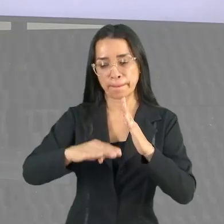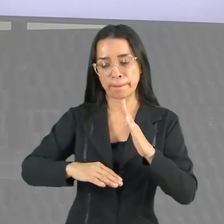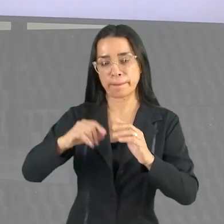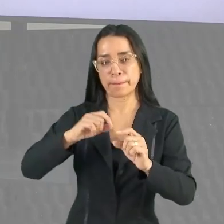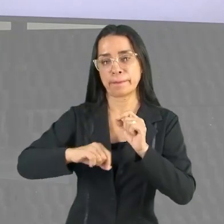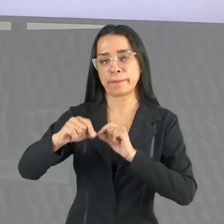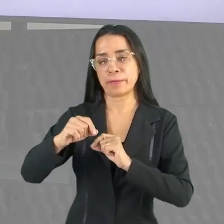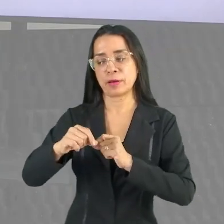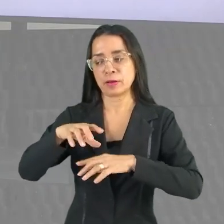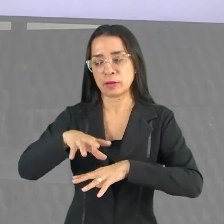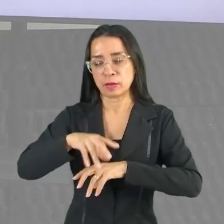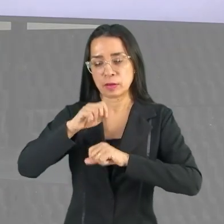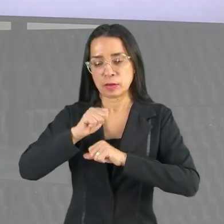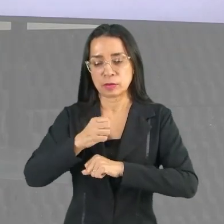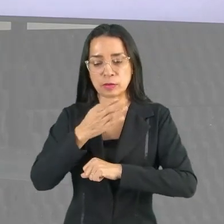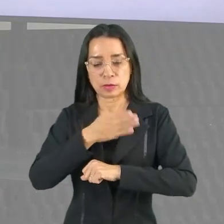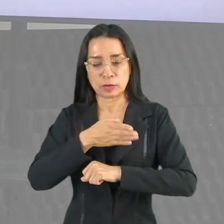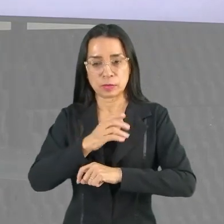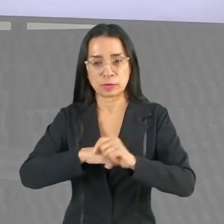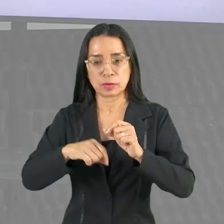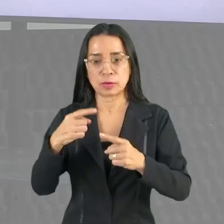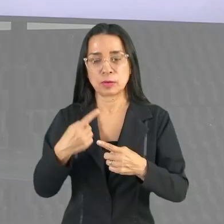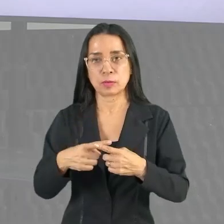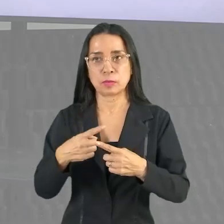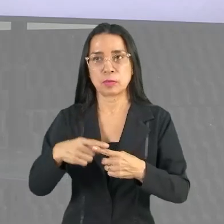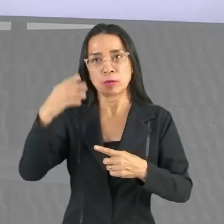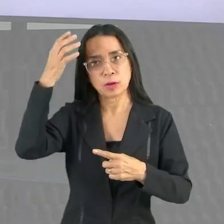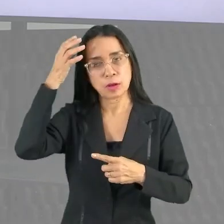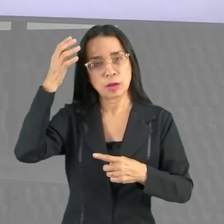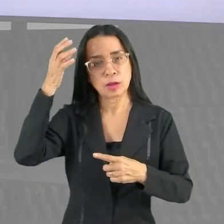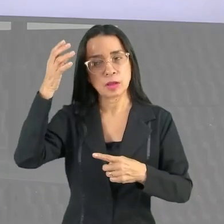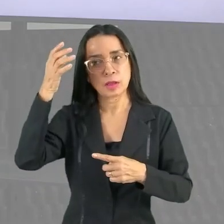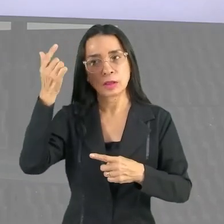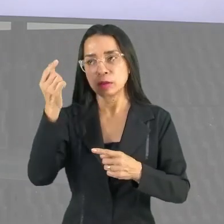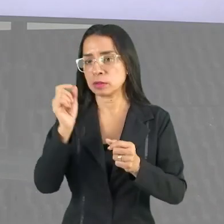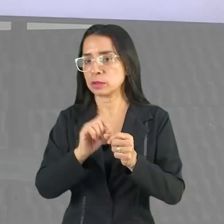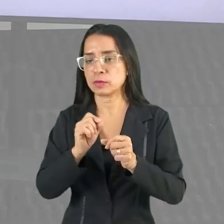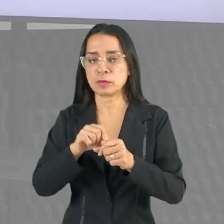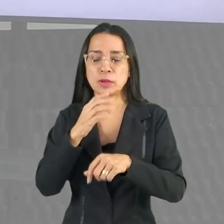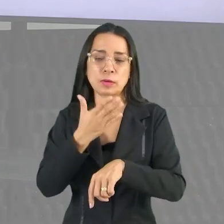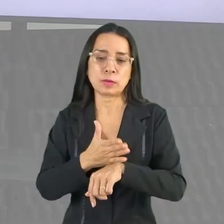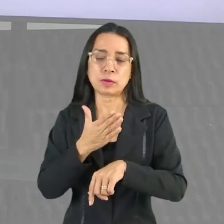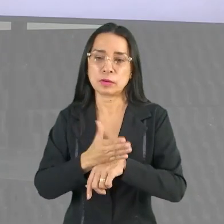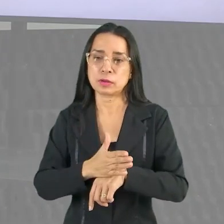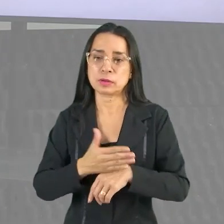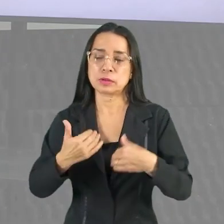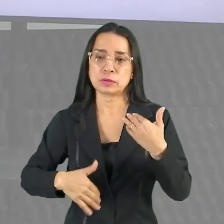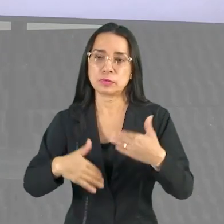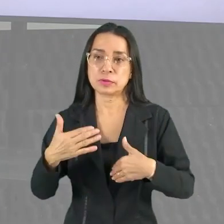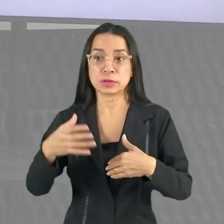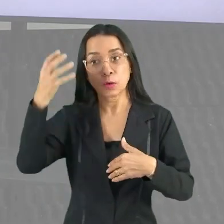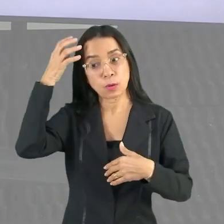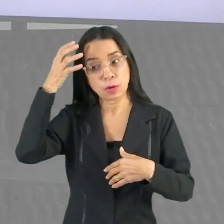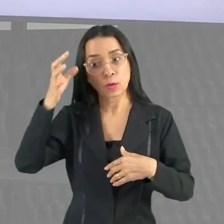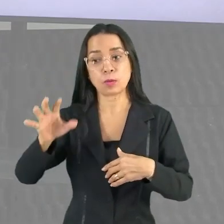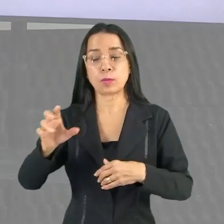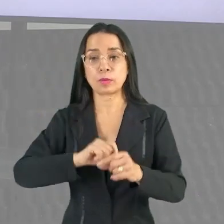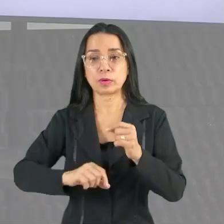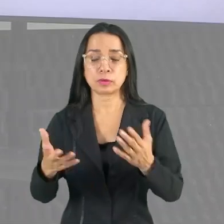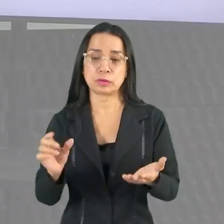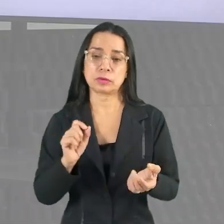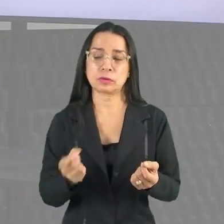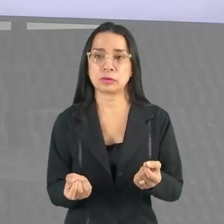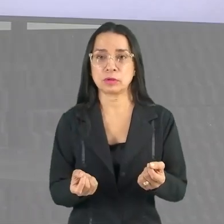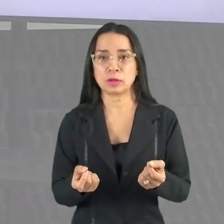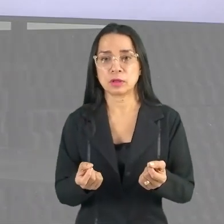cardiorrespiratória, ele é o culpado porque ele não faz atividades físicas estruturadas. Ele não faz